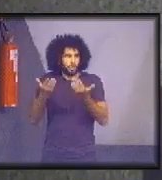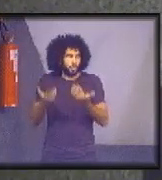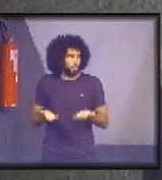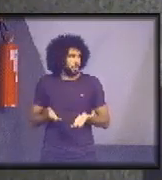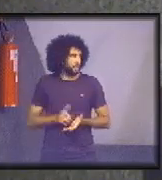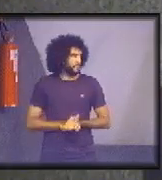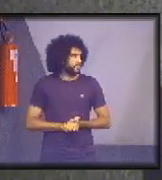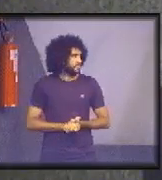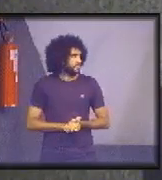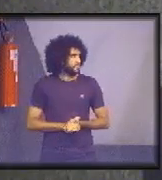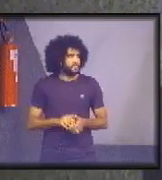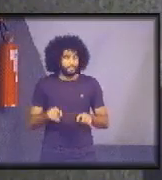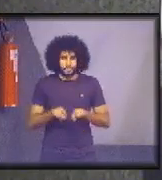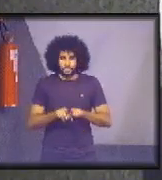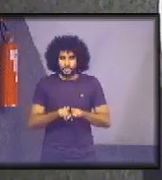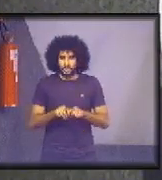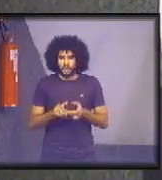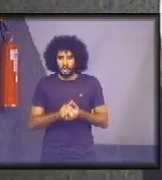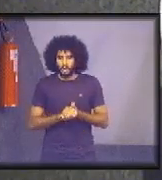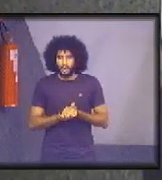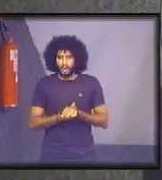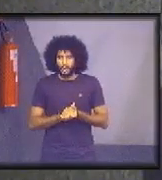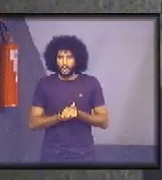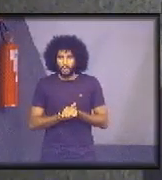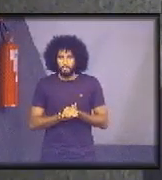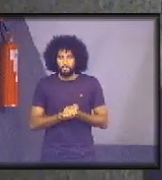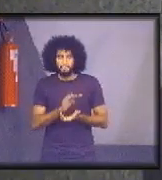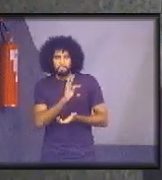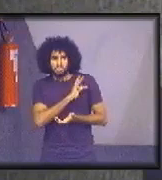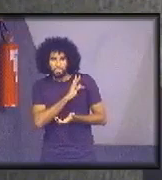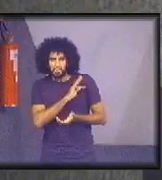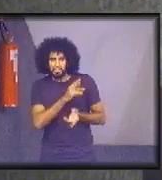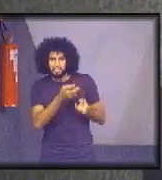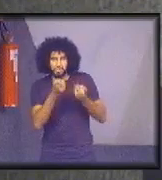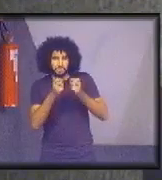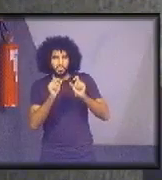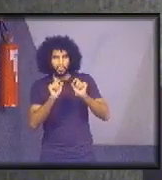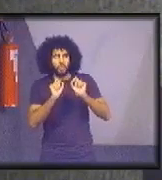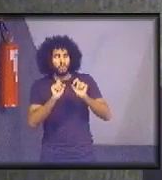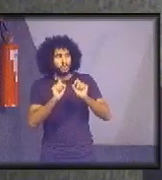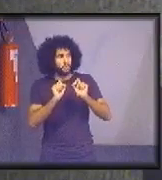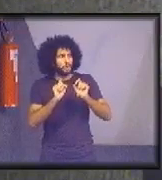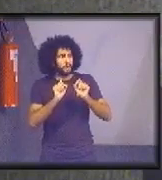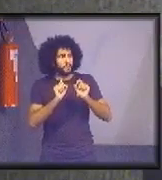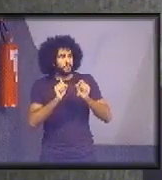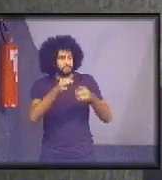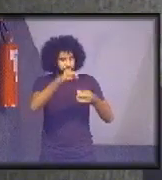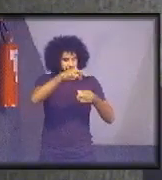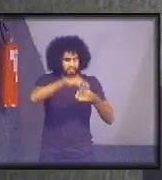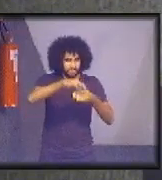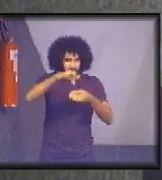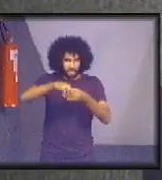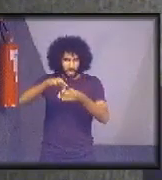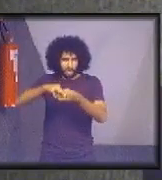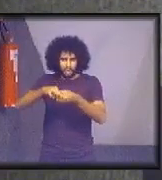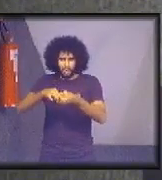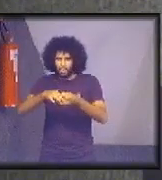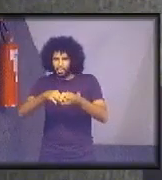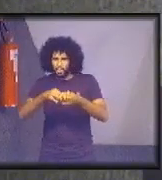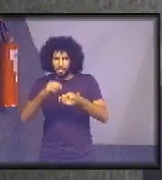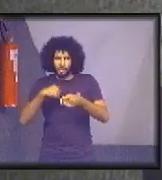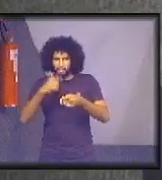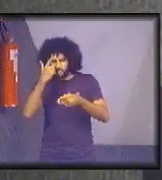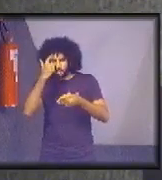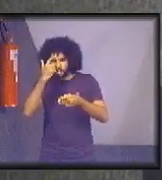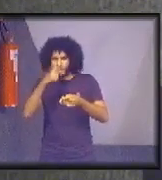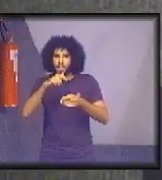Definimos técnicas de plantio visando um plantio próximo do que a gente pensa que é o